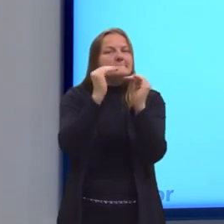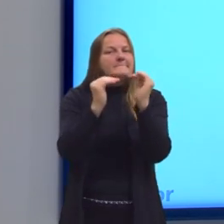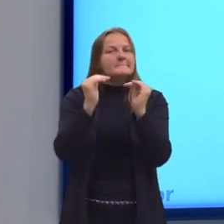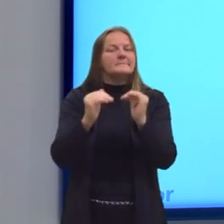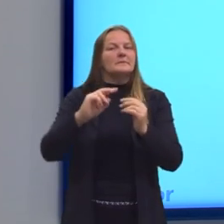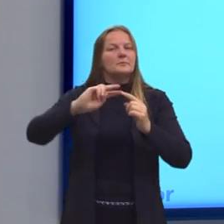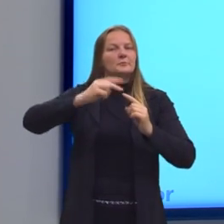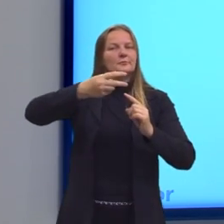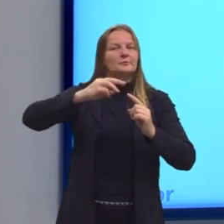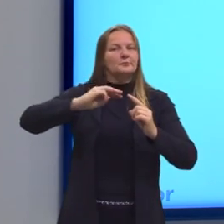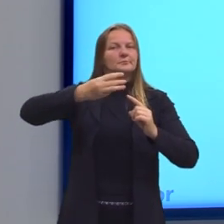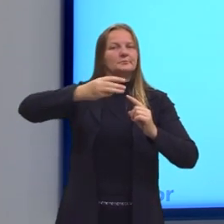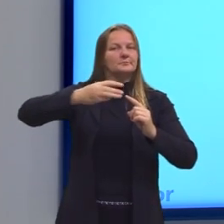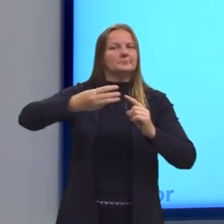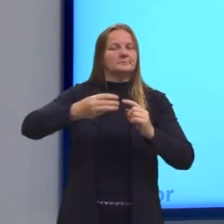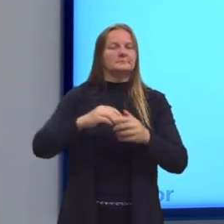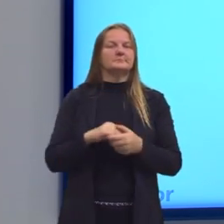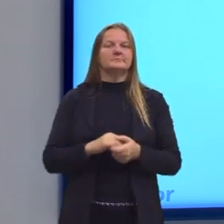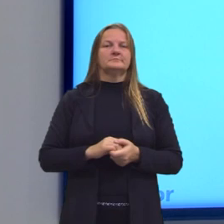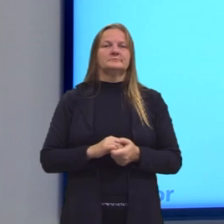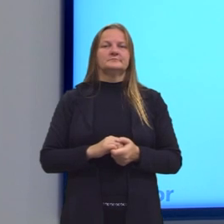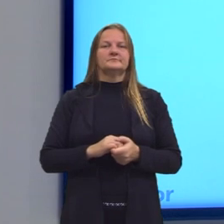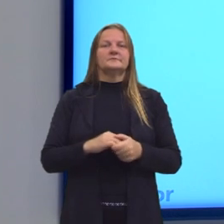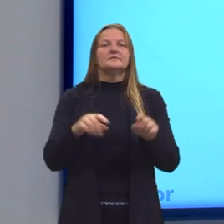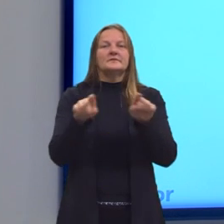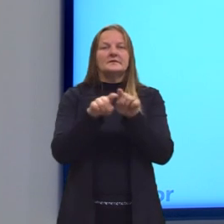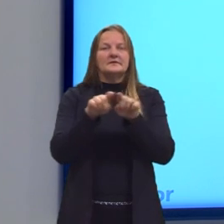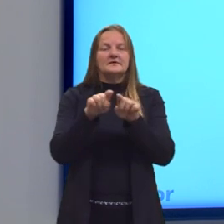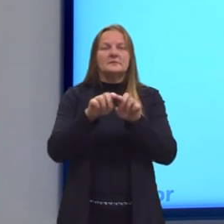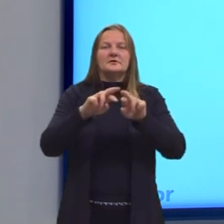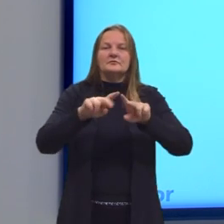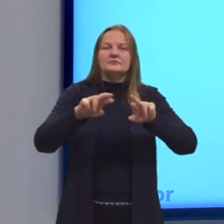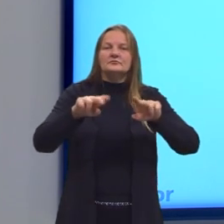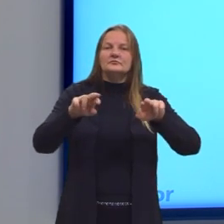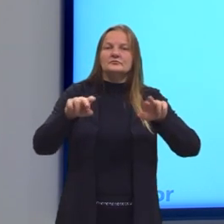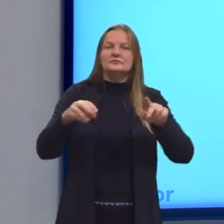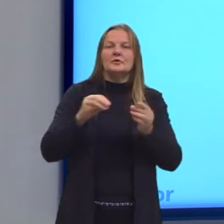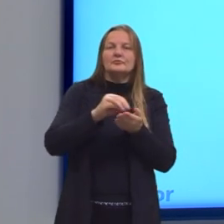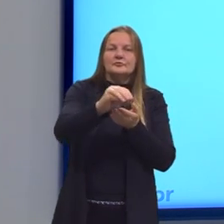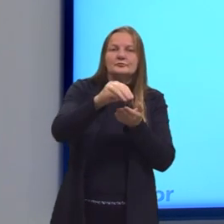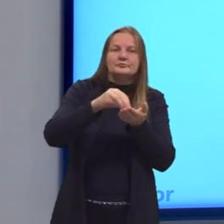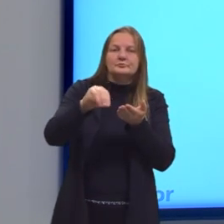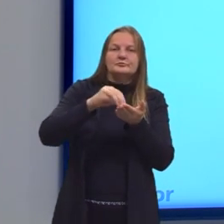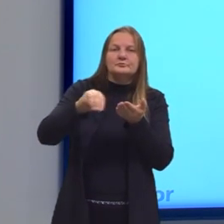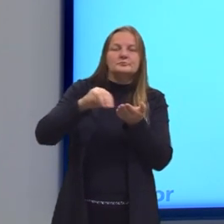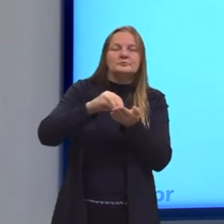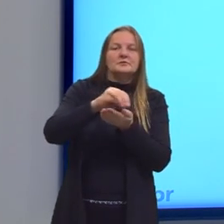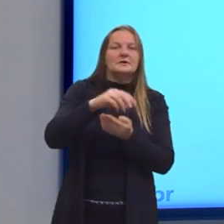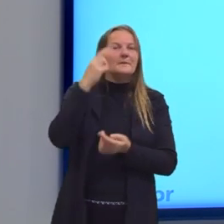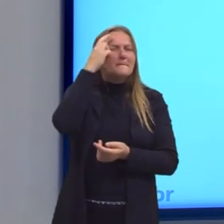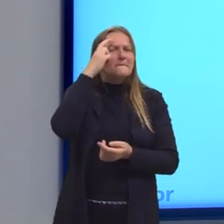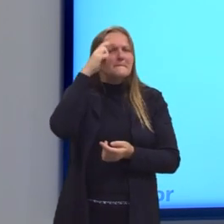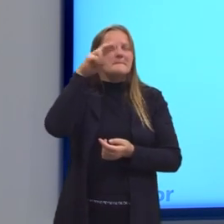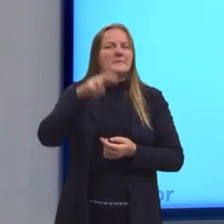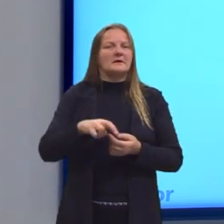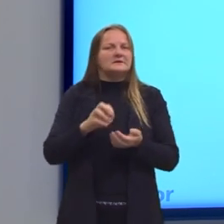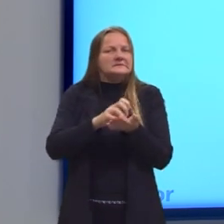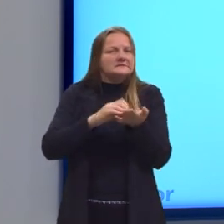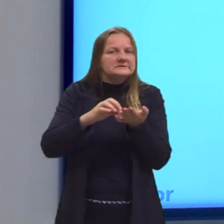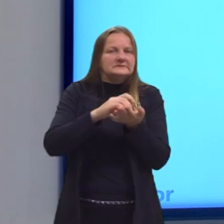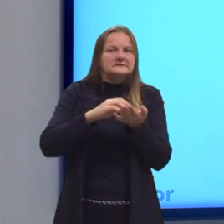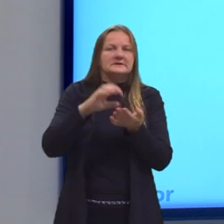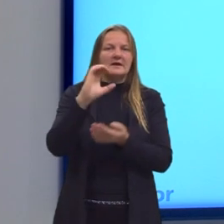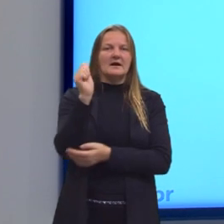potenciação, também das operações distributivas. Ela envolve um pouco mais de raciocínio e cálculos.